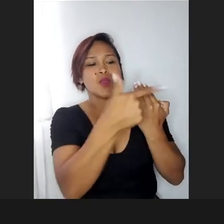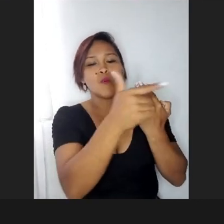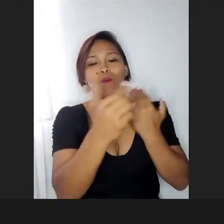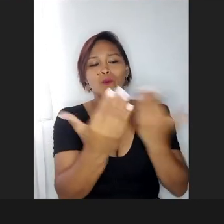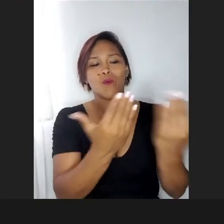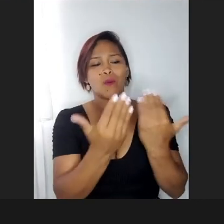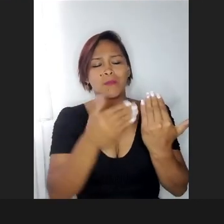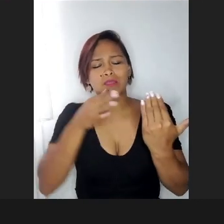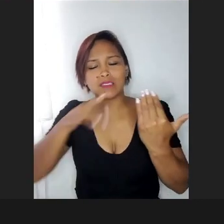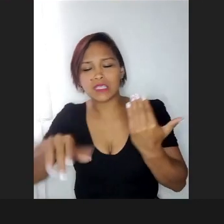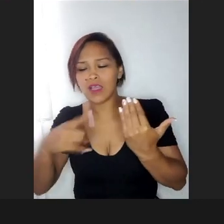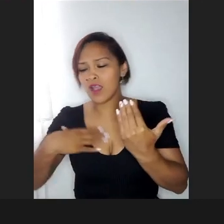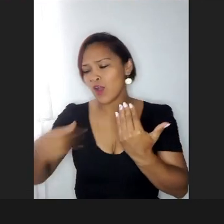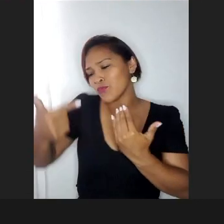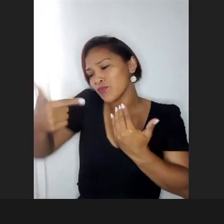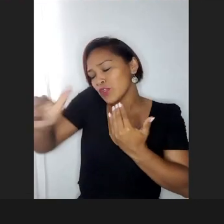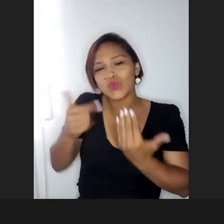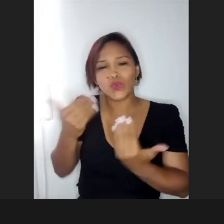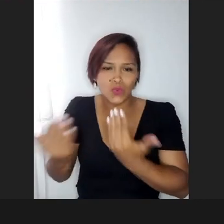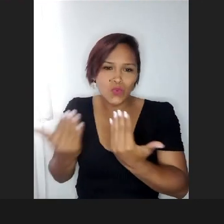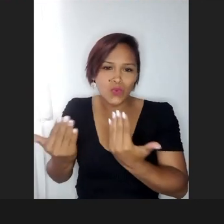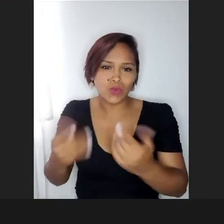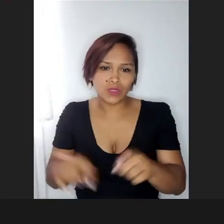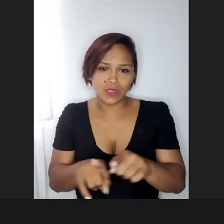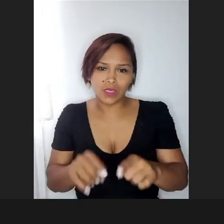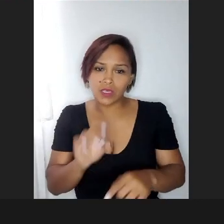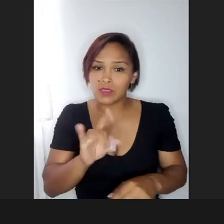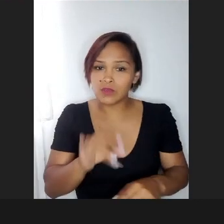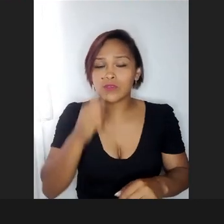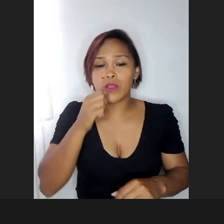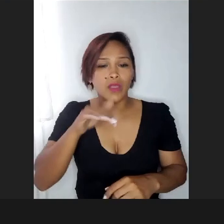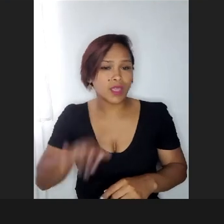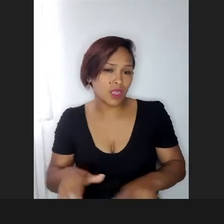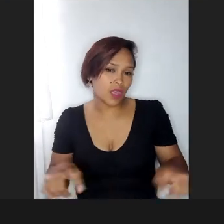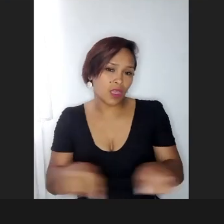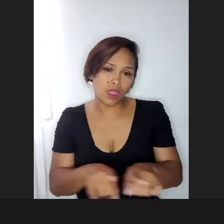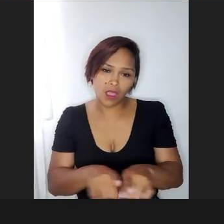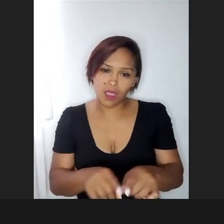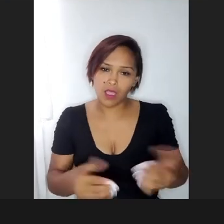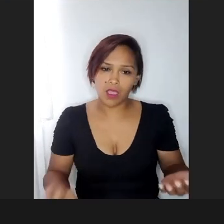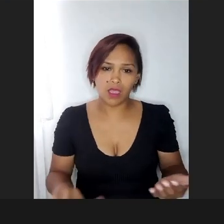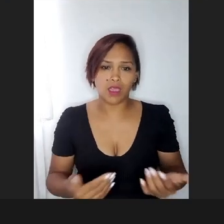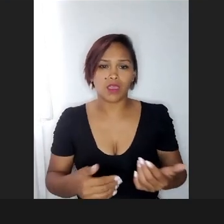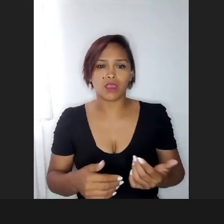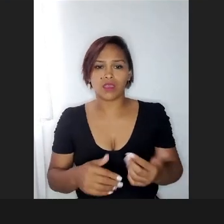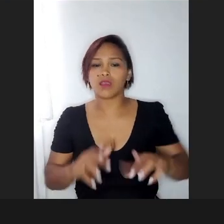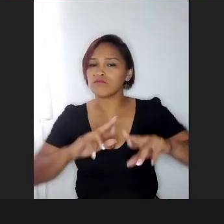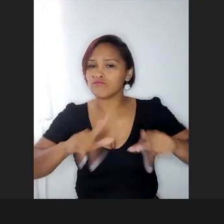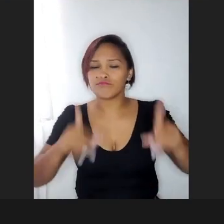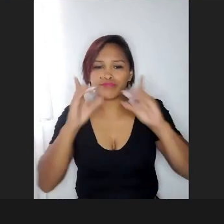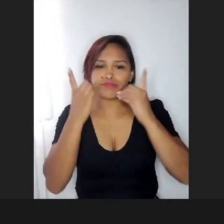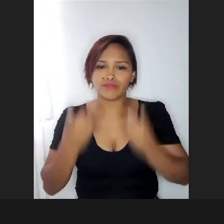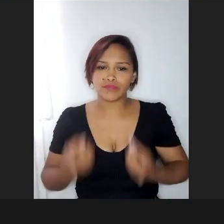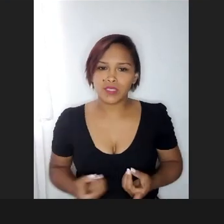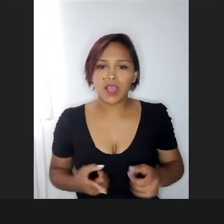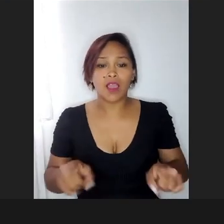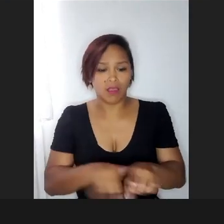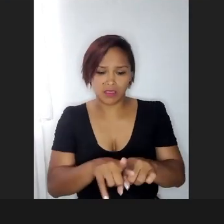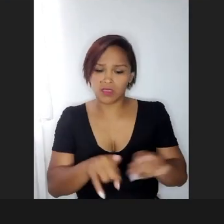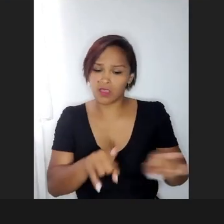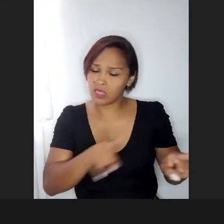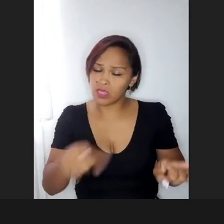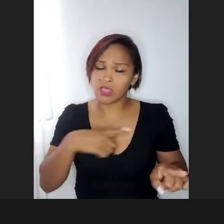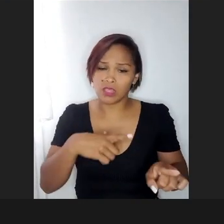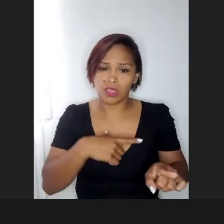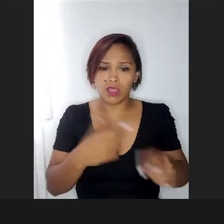faz muito com o outro, e não só com crianças, né, que são atípicas, as crianças típicas também, às vezes, são